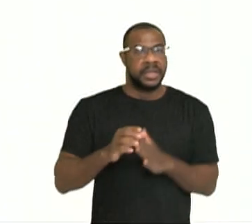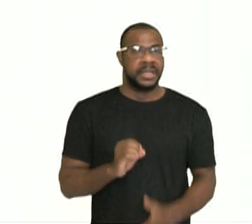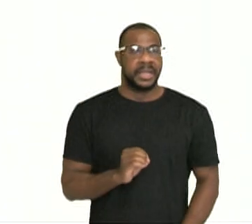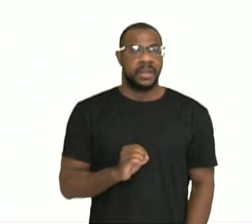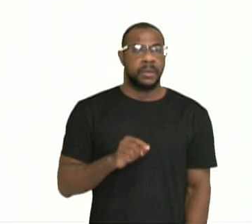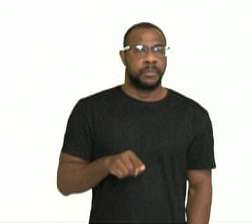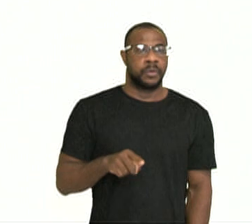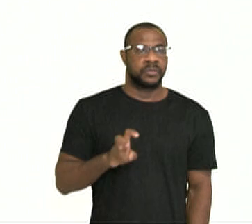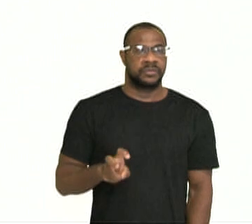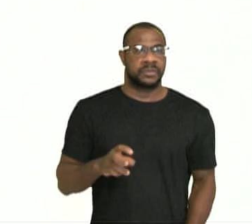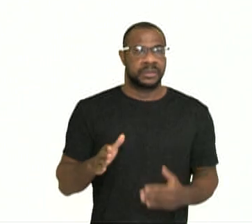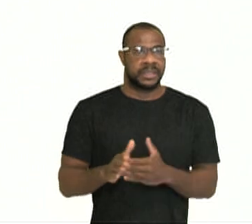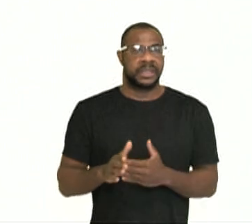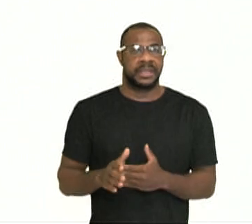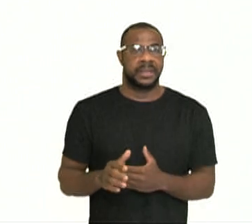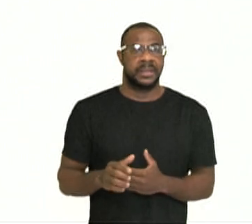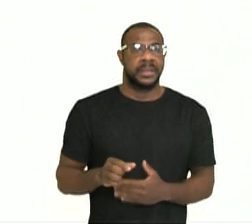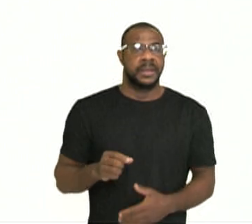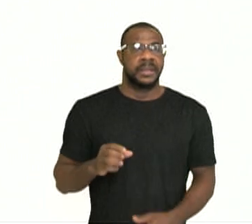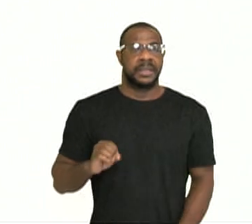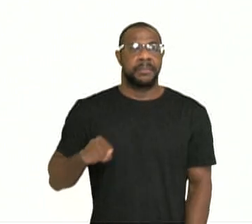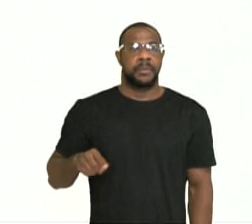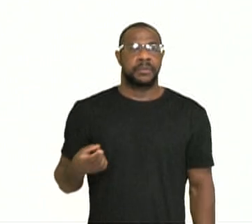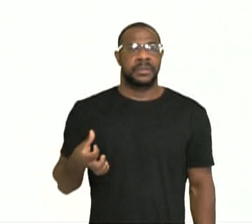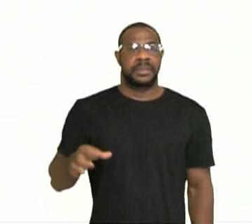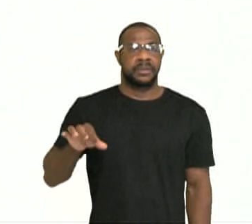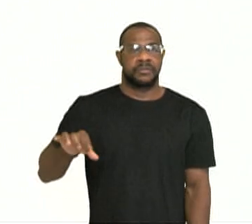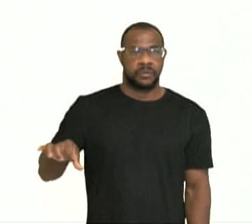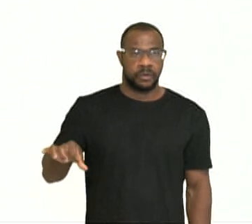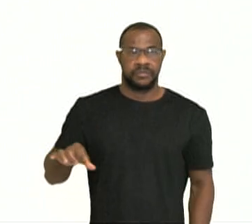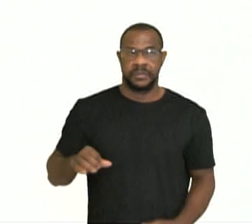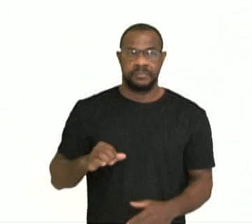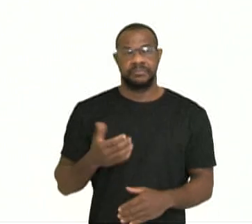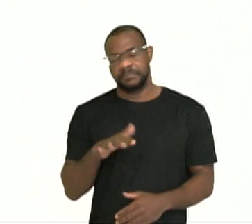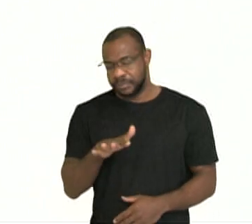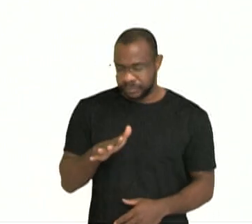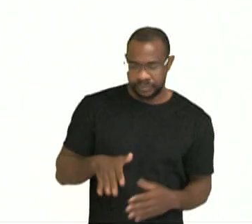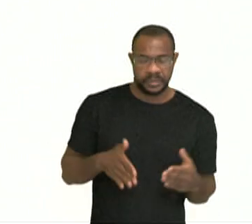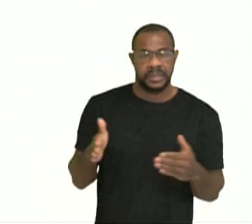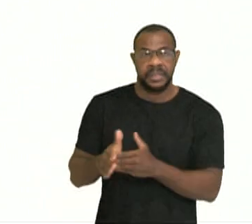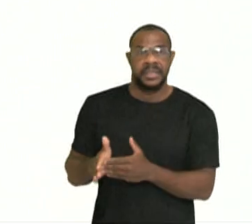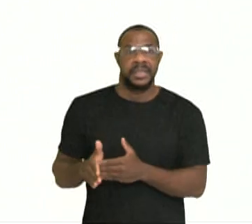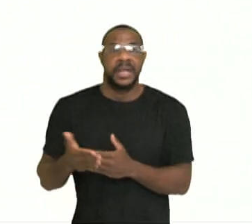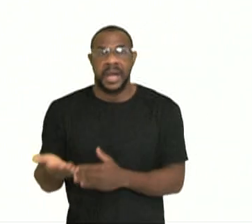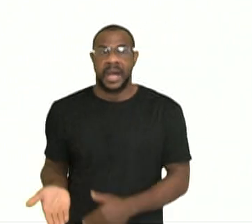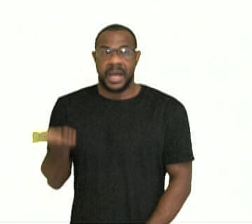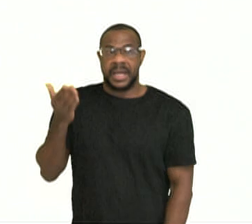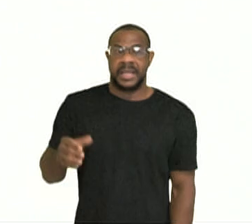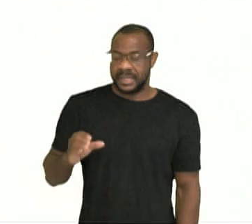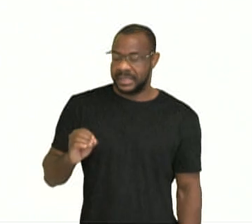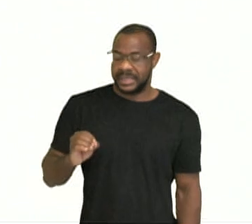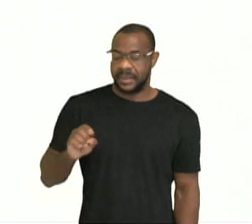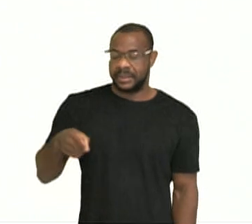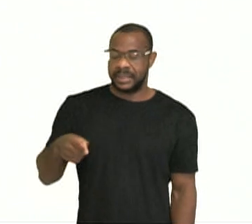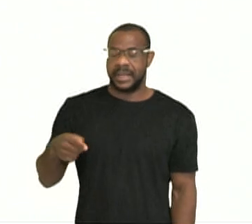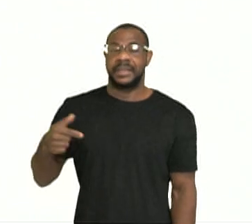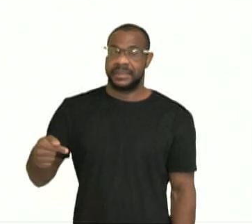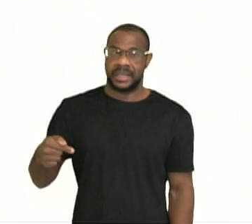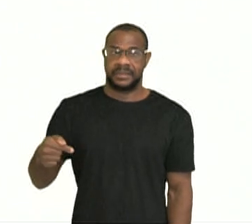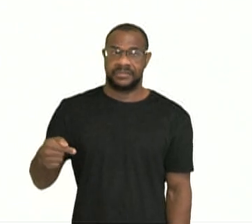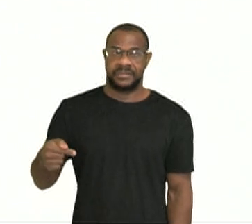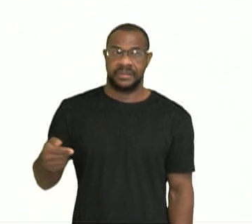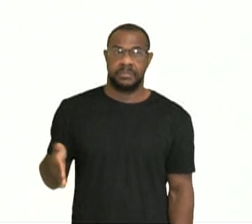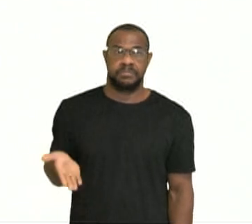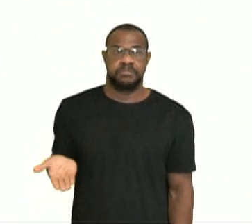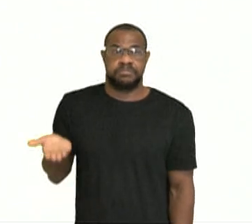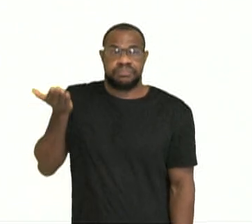.6.99 médio desenvolvimento, muito alto de 0.7 até 0.799 e